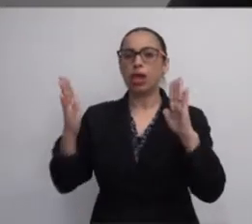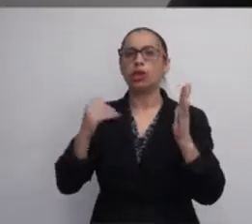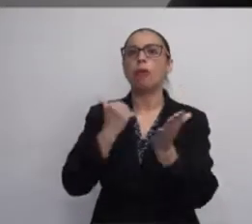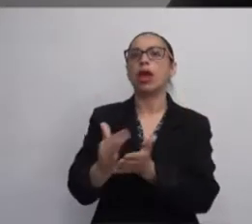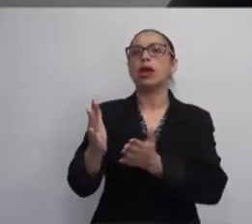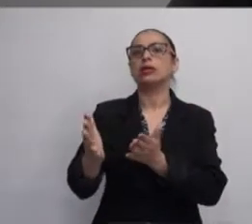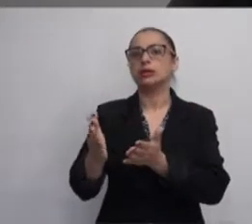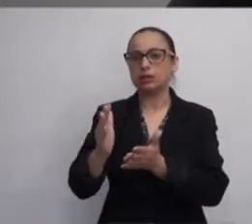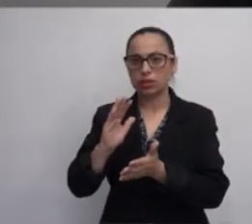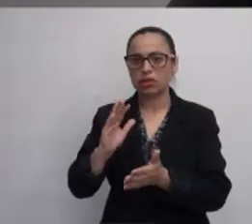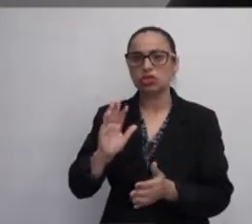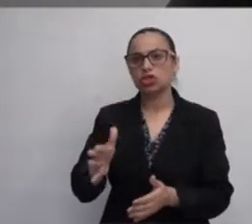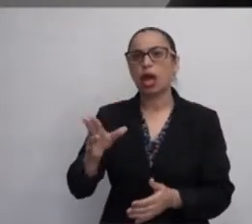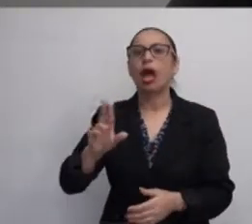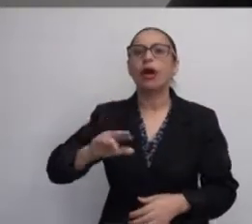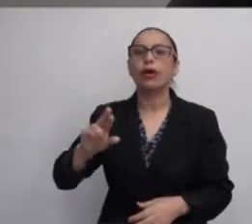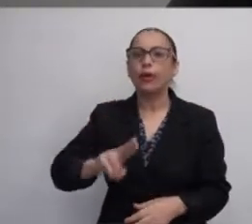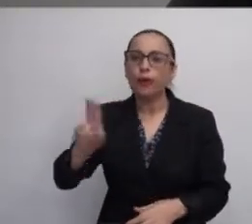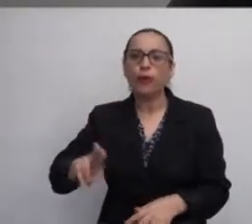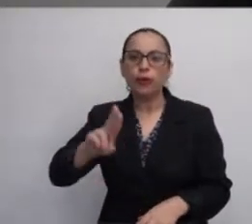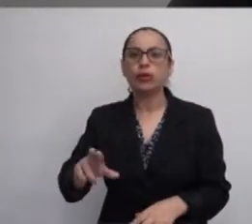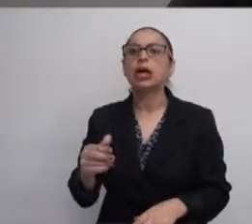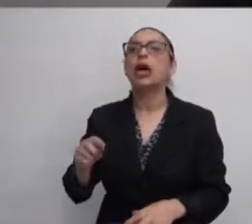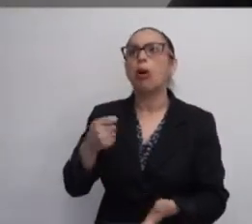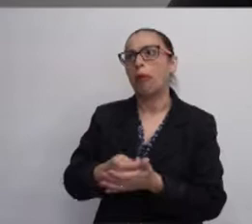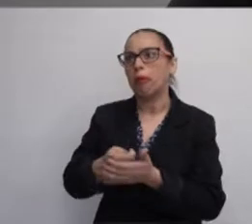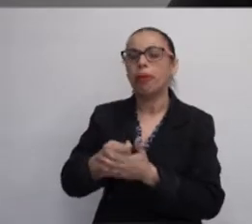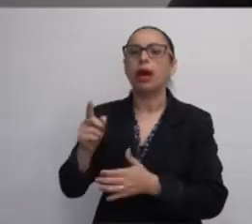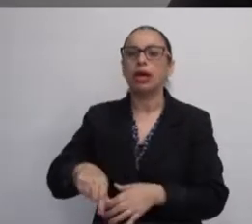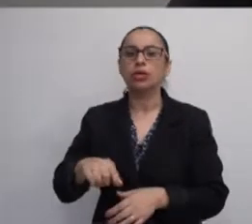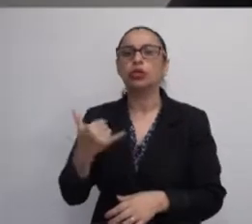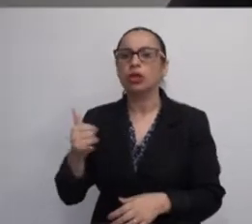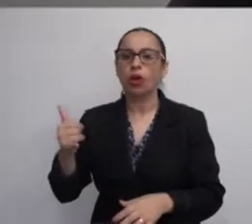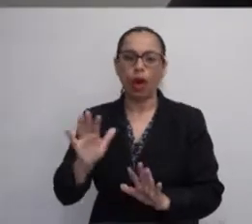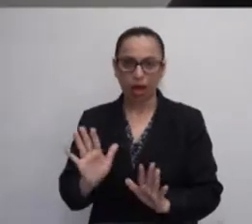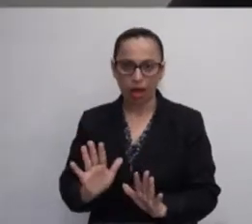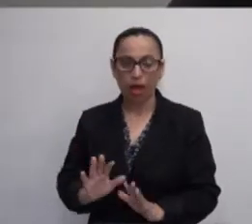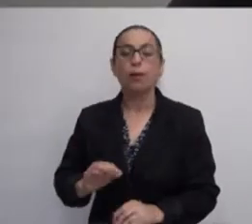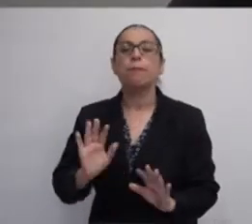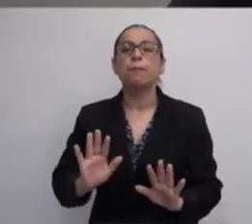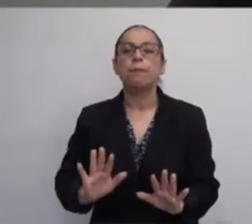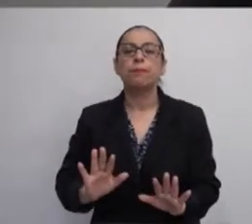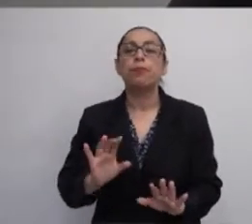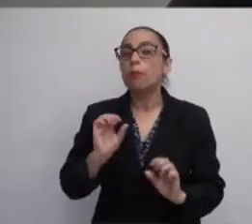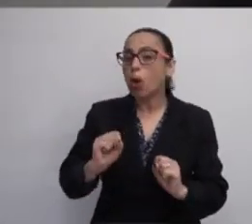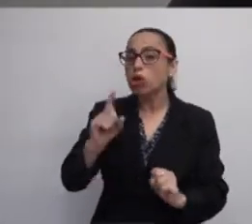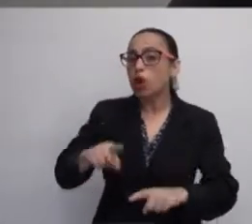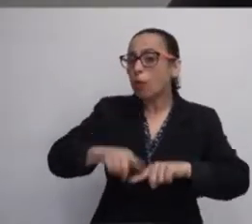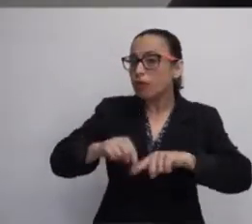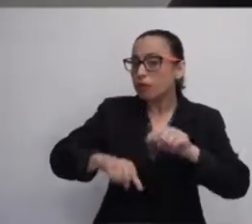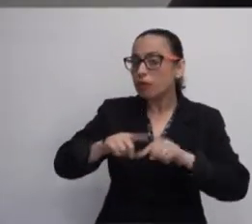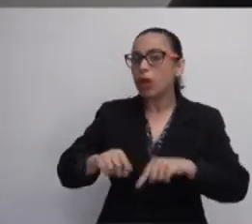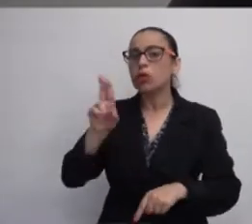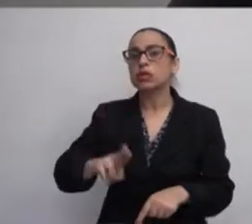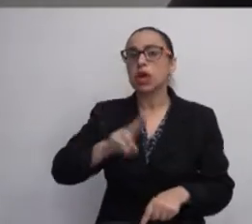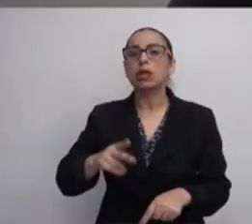a se tornarem usuários, necessariamente, do celular do documento. Mas, que pode ser uma ferramenta utilizada